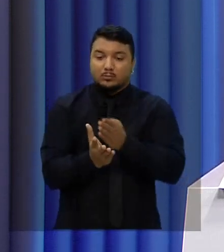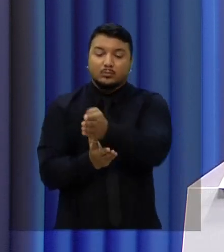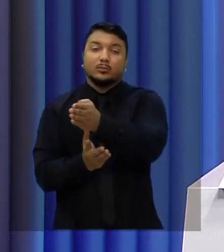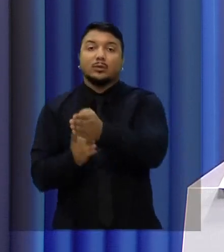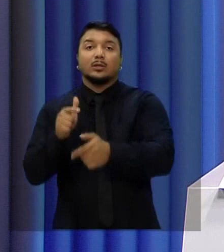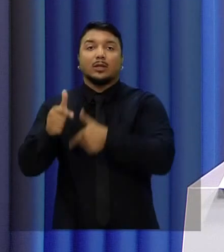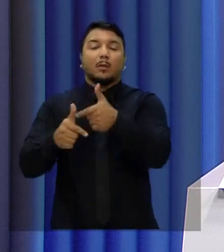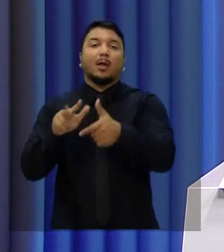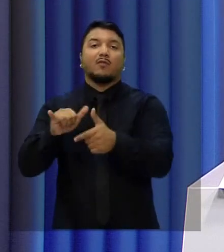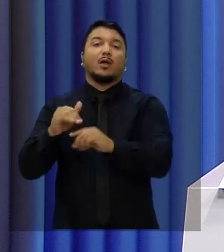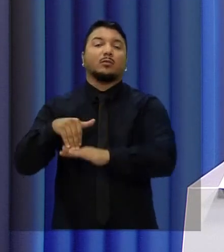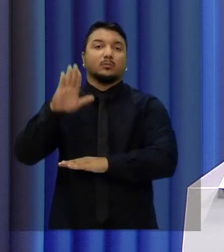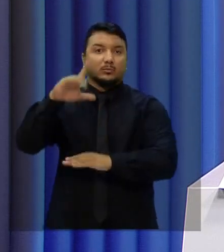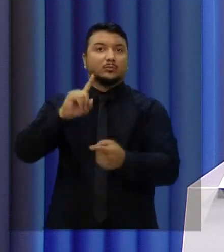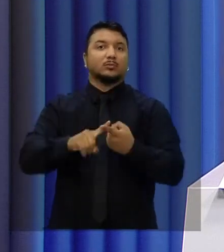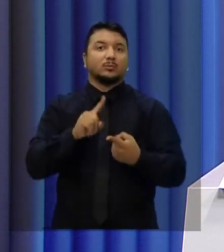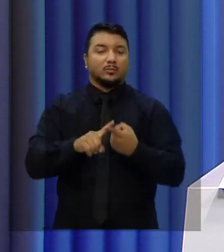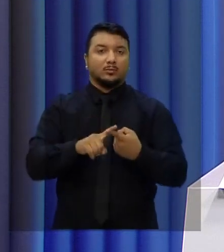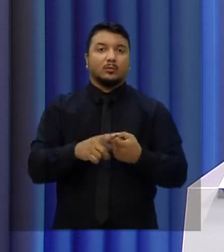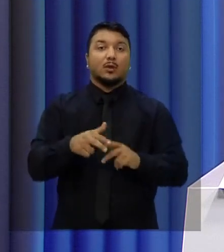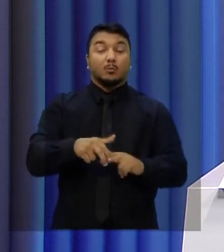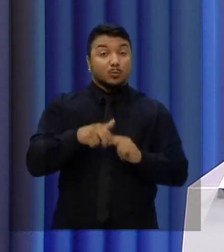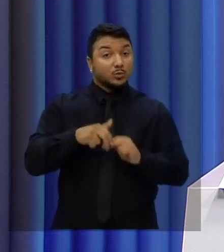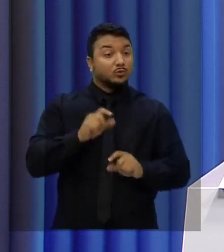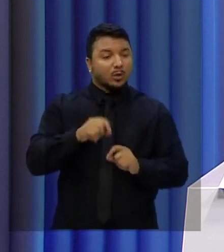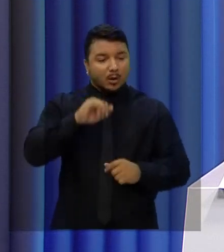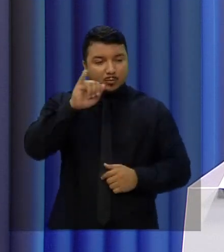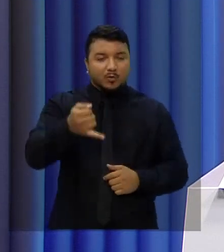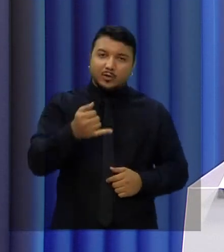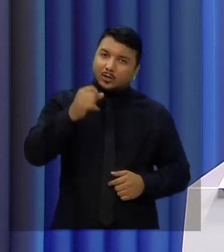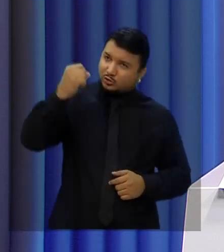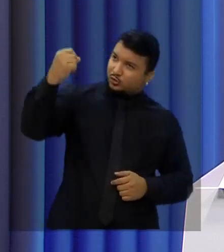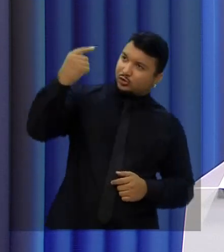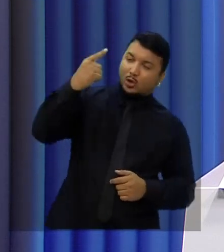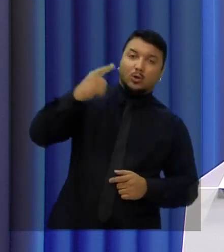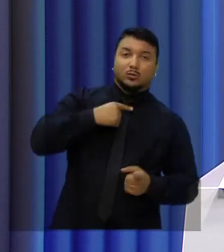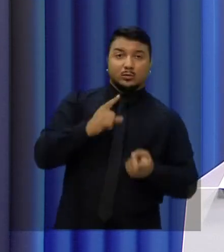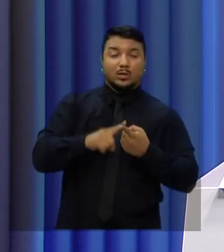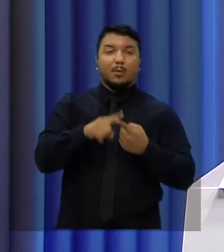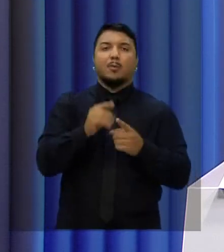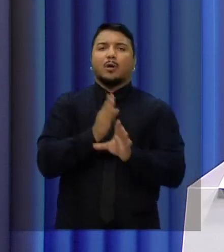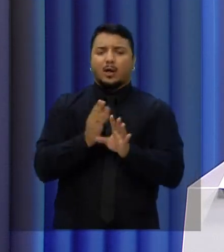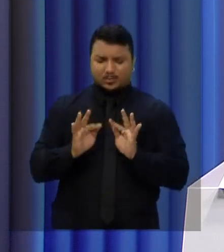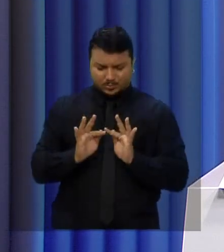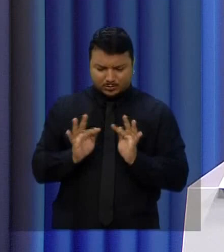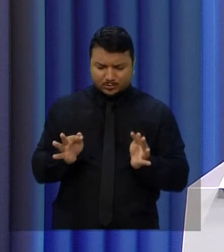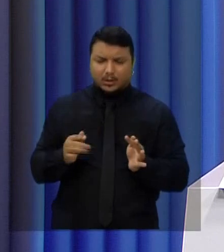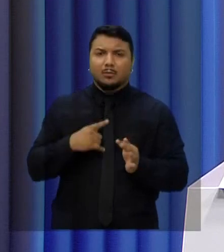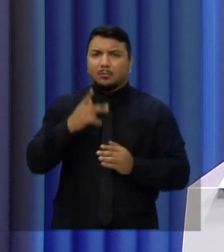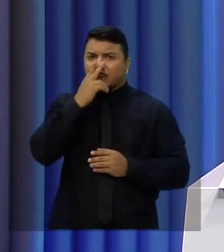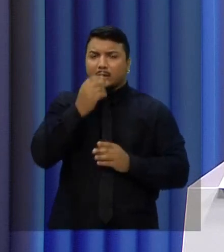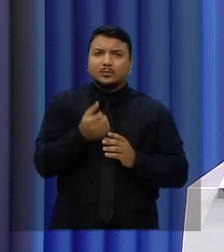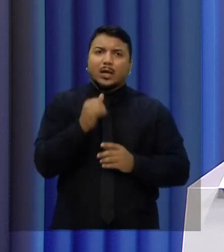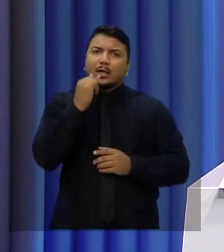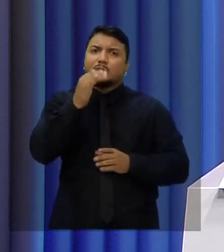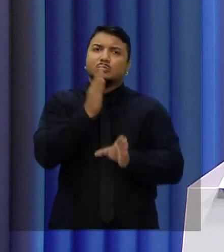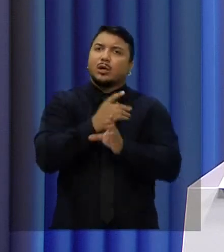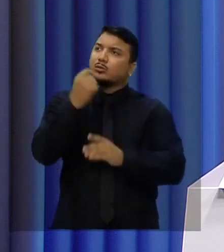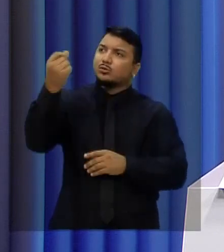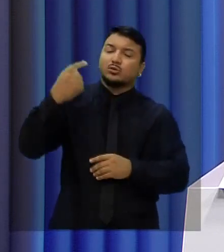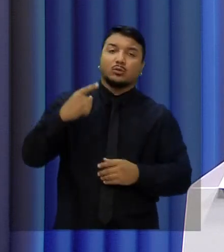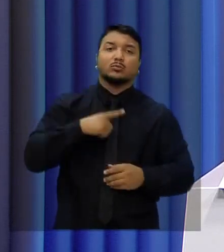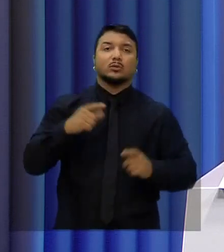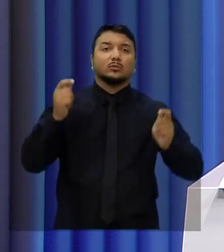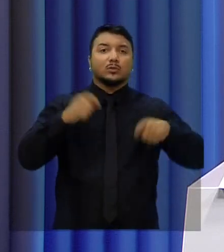A proposta, né, gente, eu vou explicar para vocês, é aproveitar esse solzão e a simplicidade de produzir energia a partir desse sol para